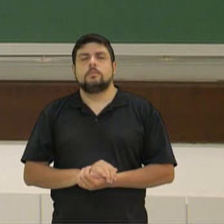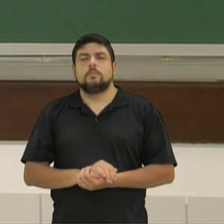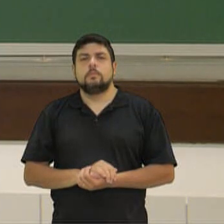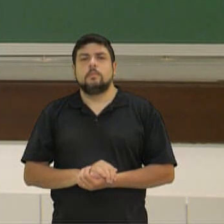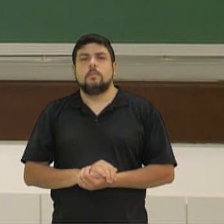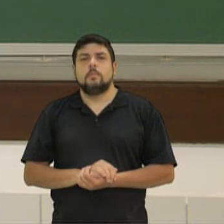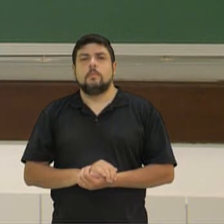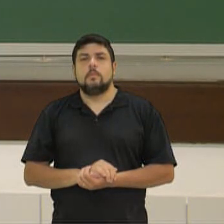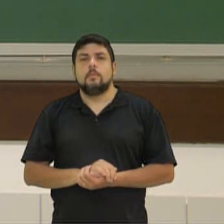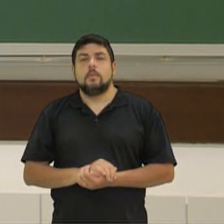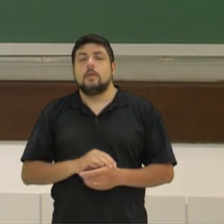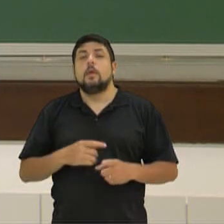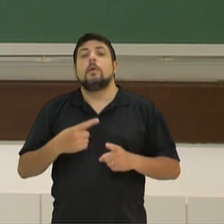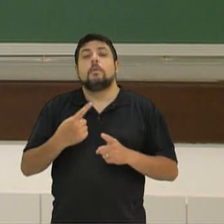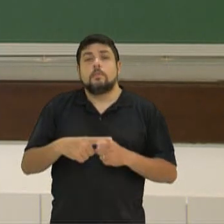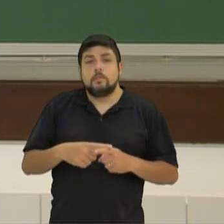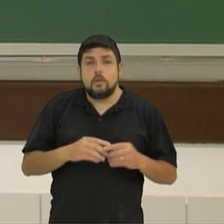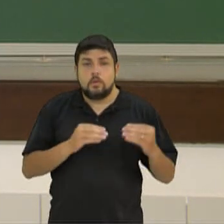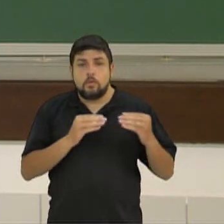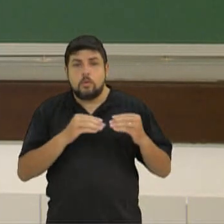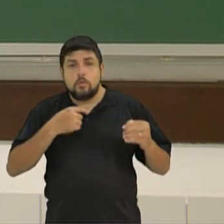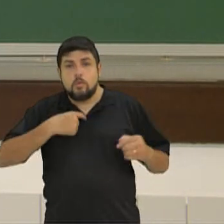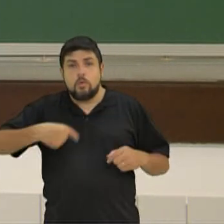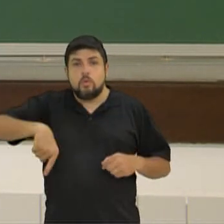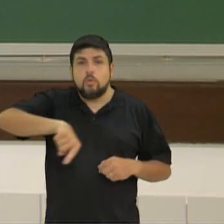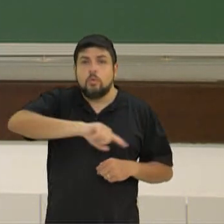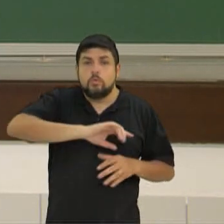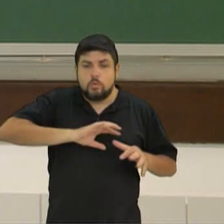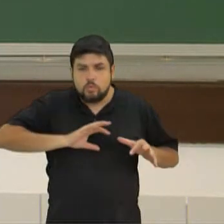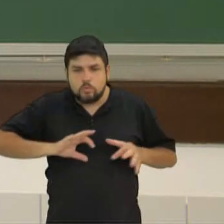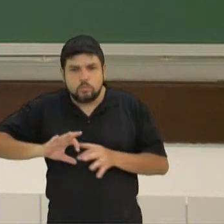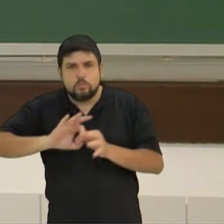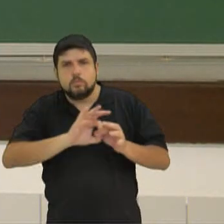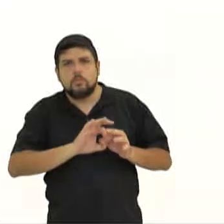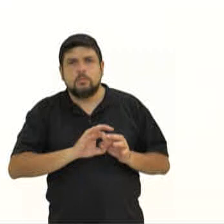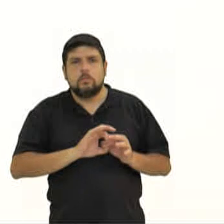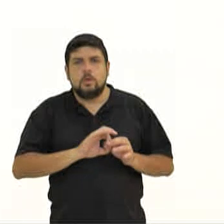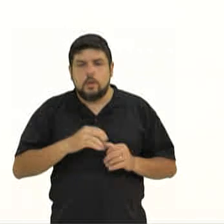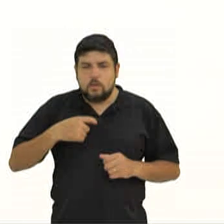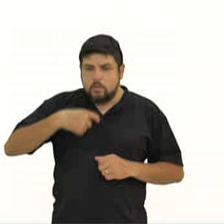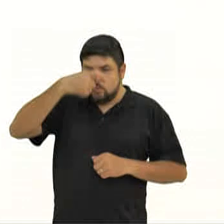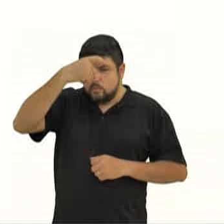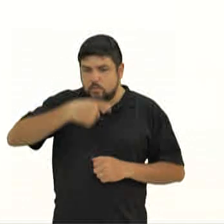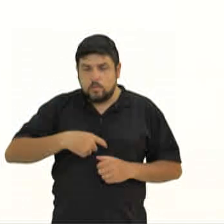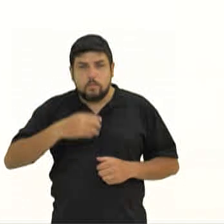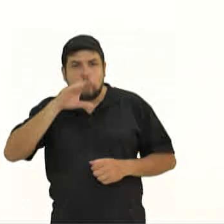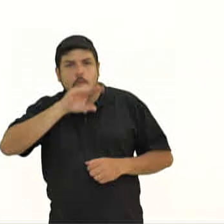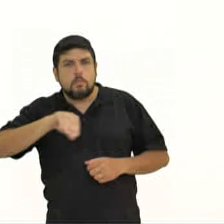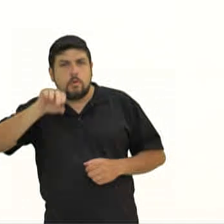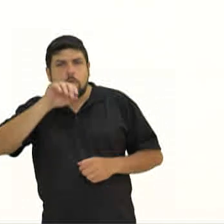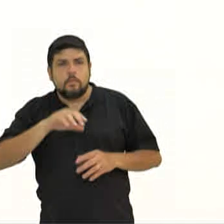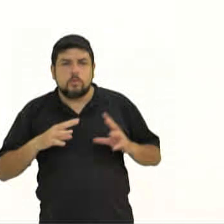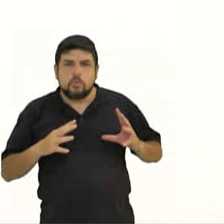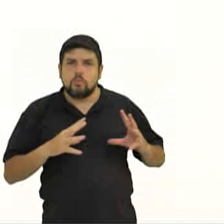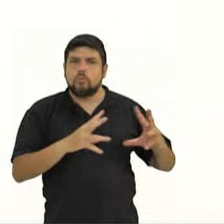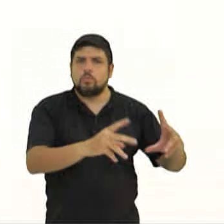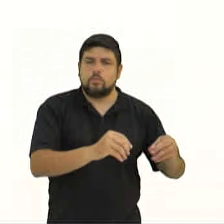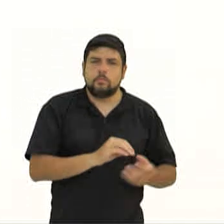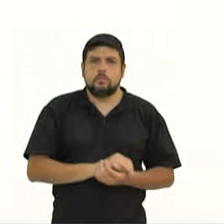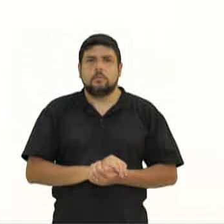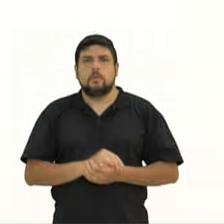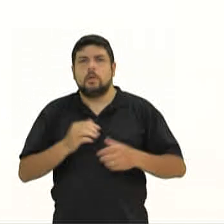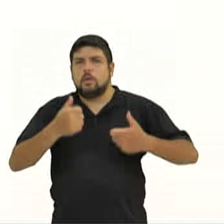Para concordar com o nós e incluir todos. Ela e os leitores da reportagem. Ou seja, ela está falando de